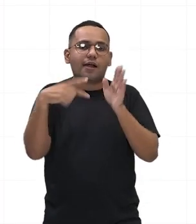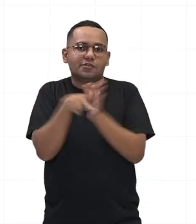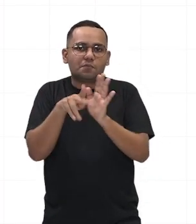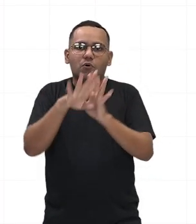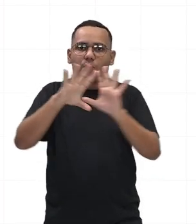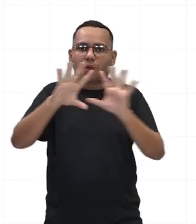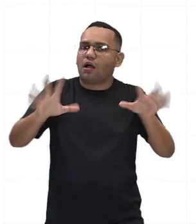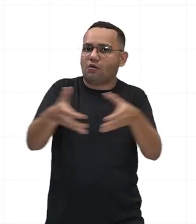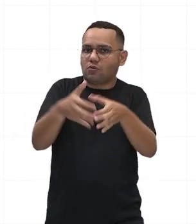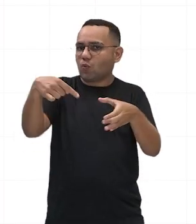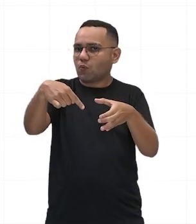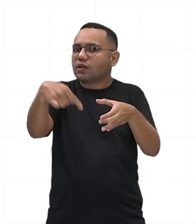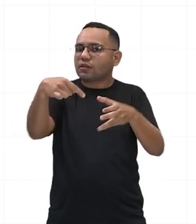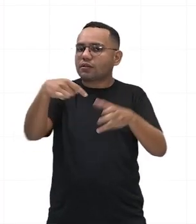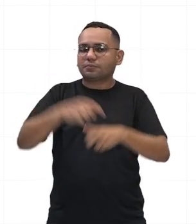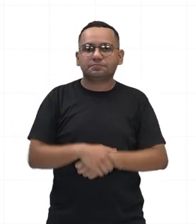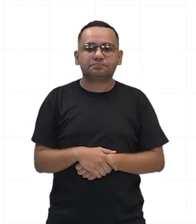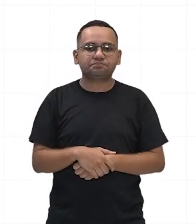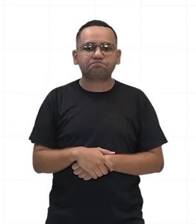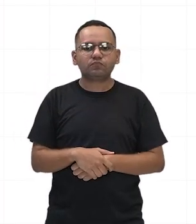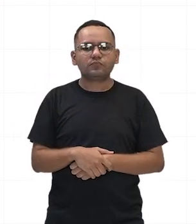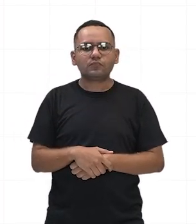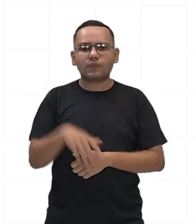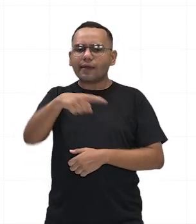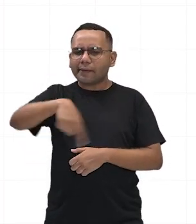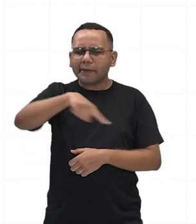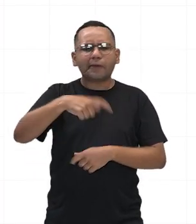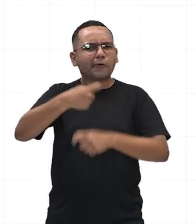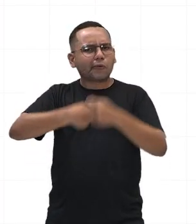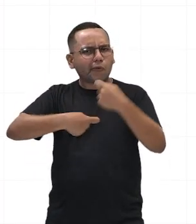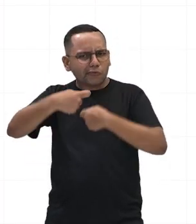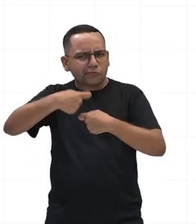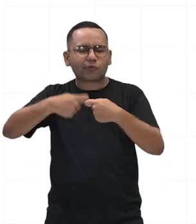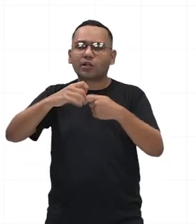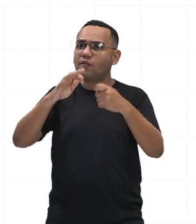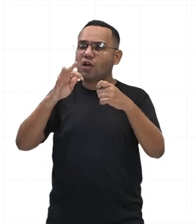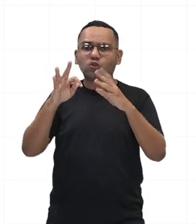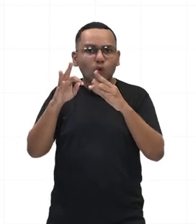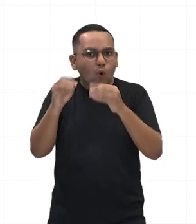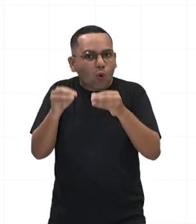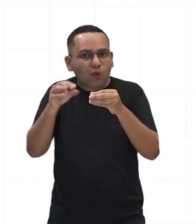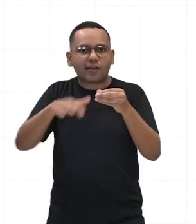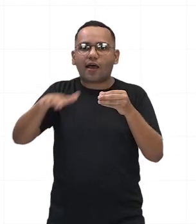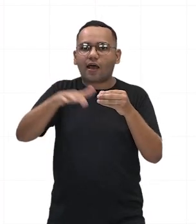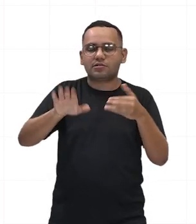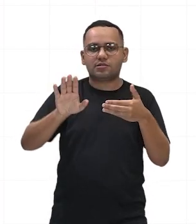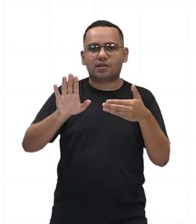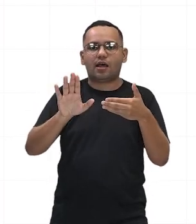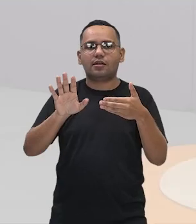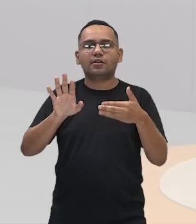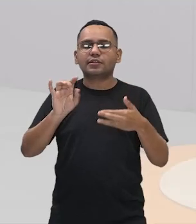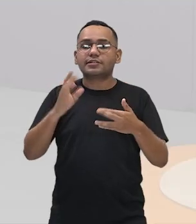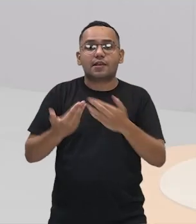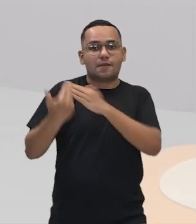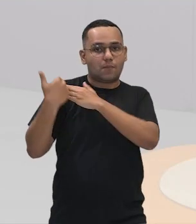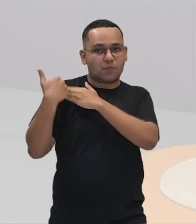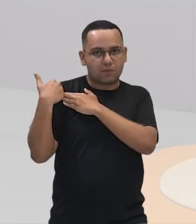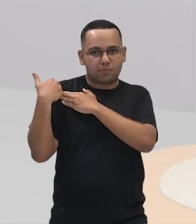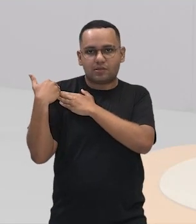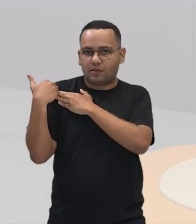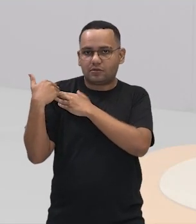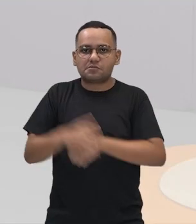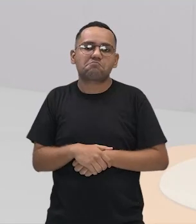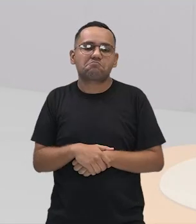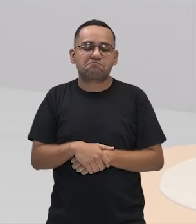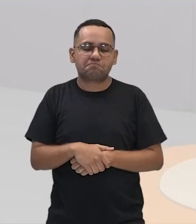controlavam a quase totalidade dos altos cargos da República. Então, vejam lá. Na sociedade,